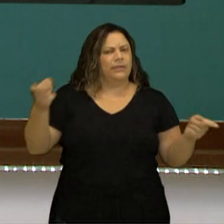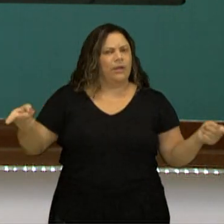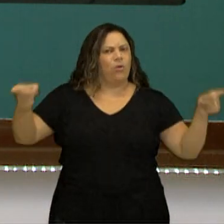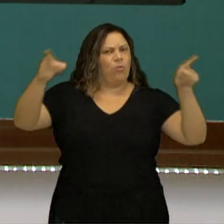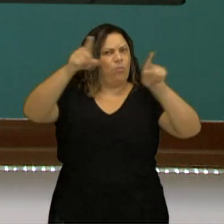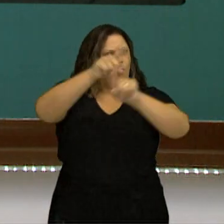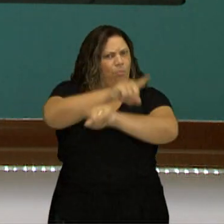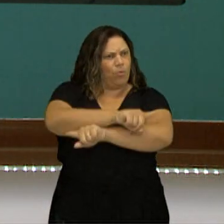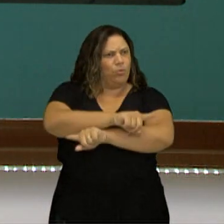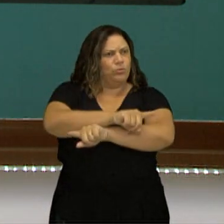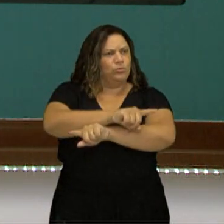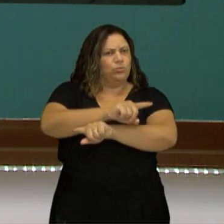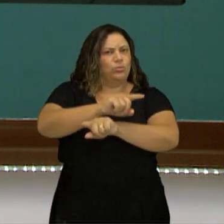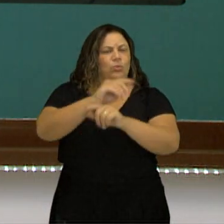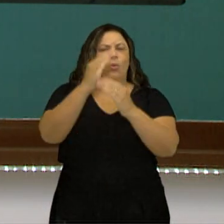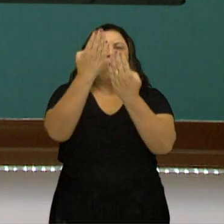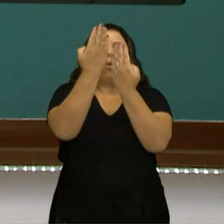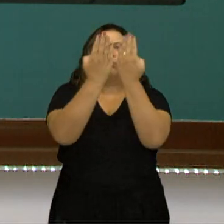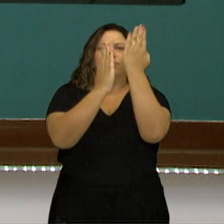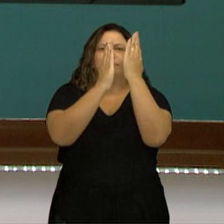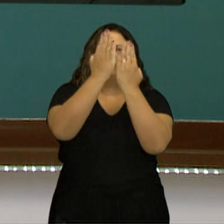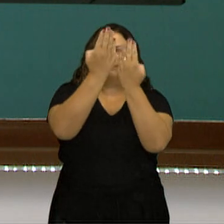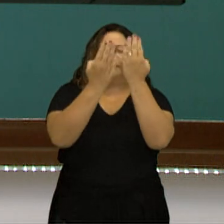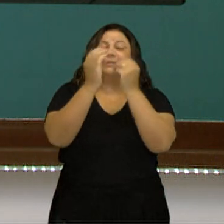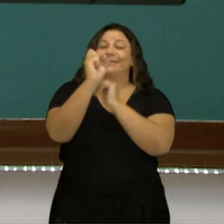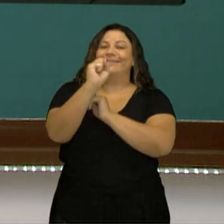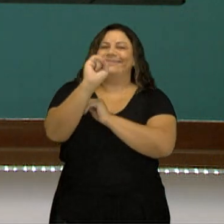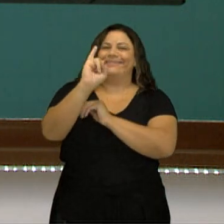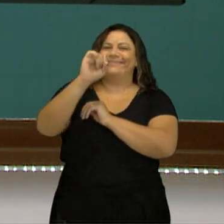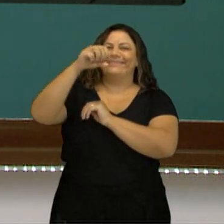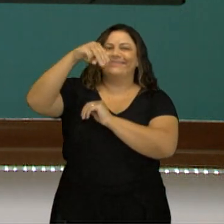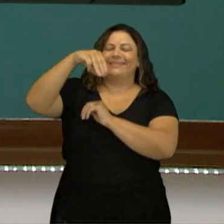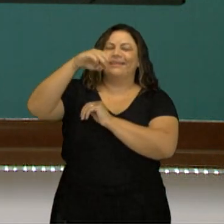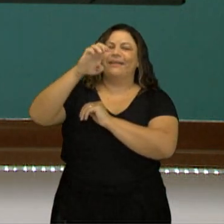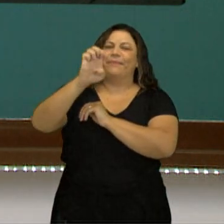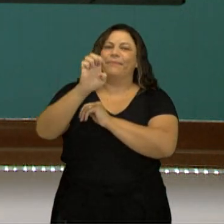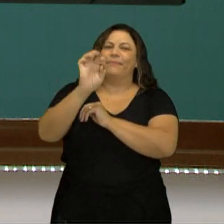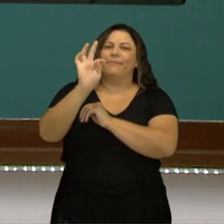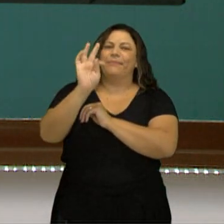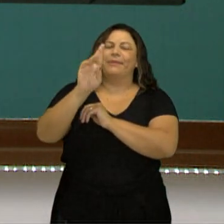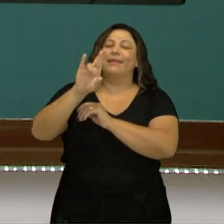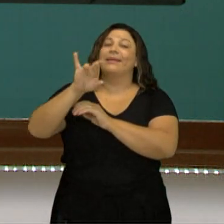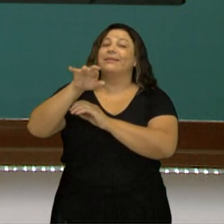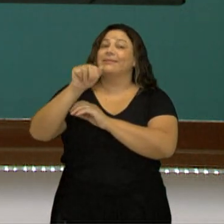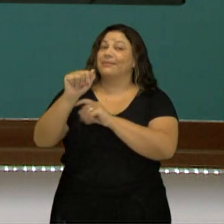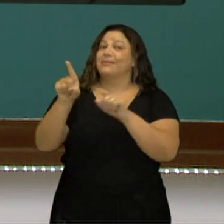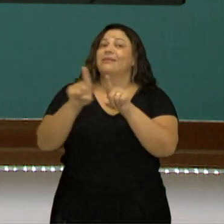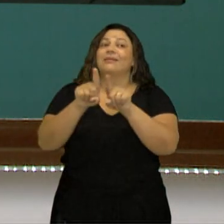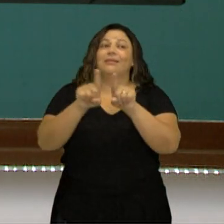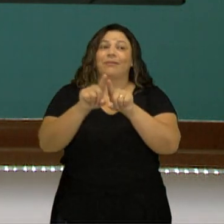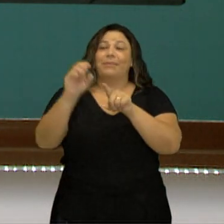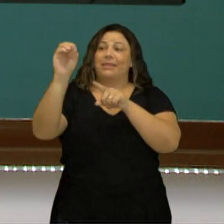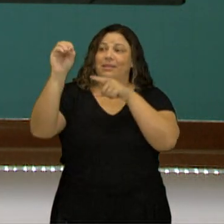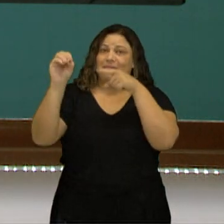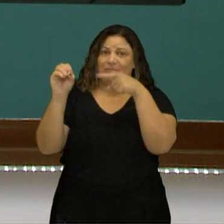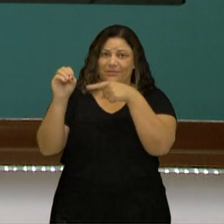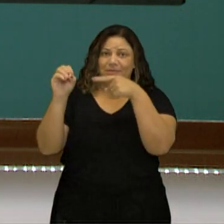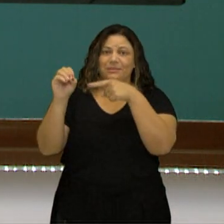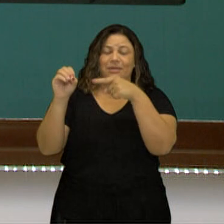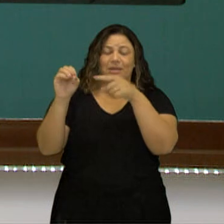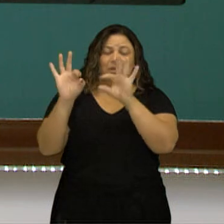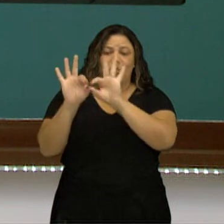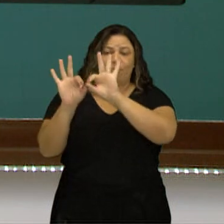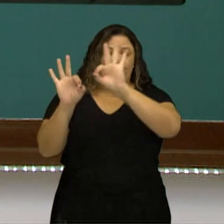pensar em simetria também, tem o zero, tudo que se repete aqui se repete lá. Quando tiverem a mesma